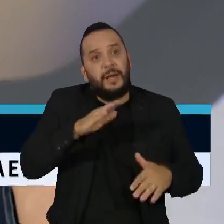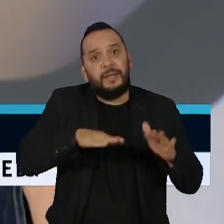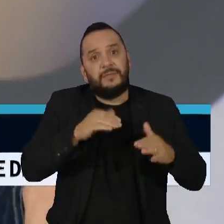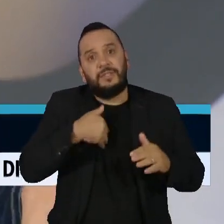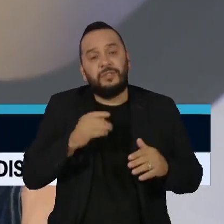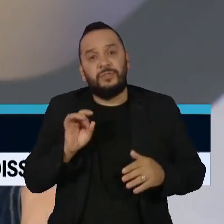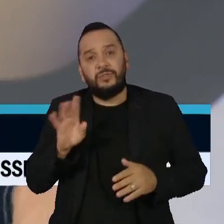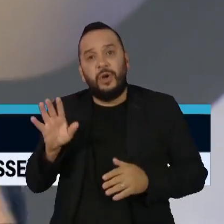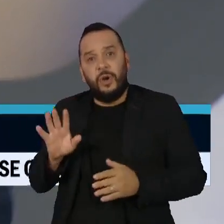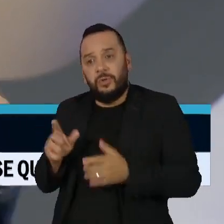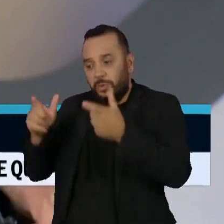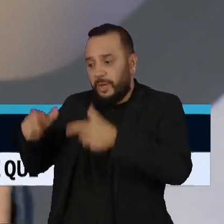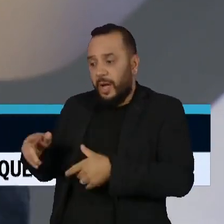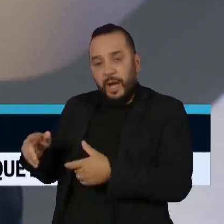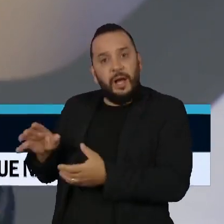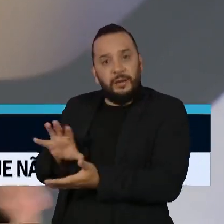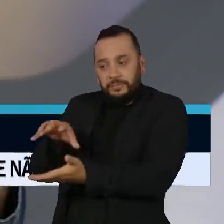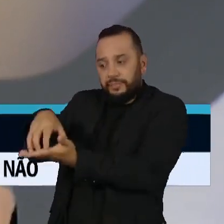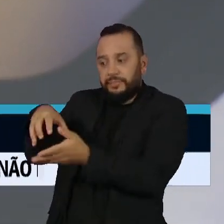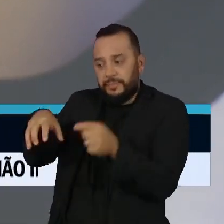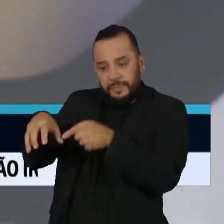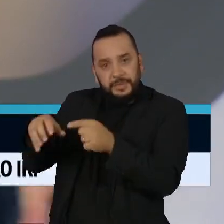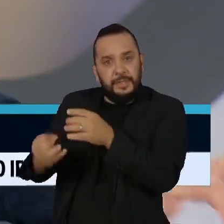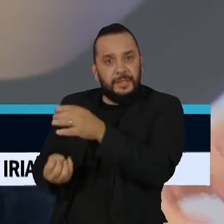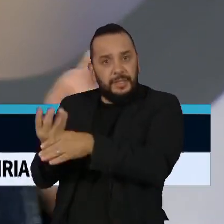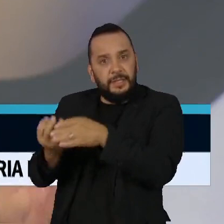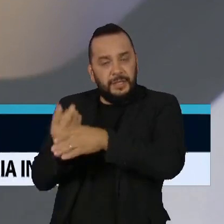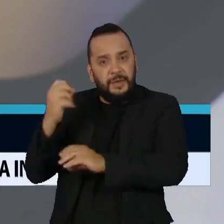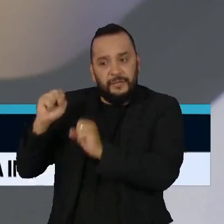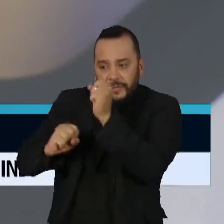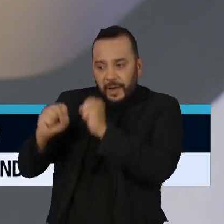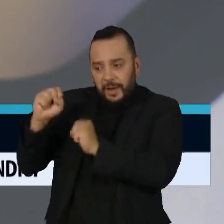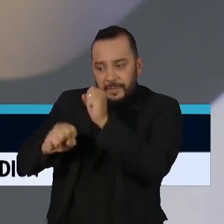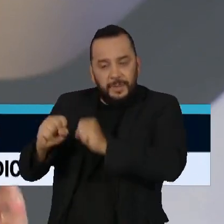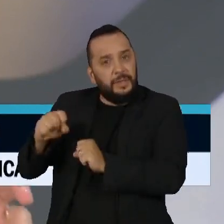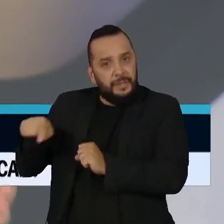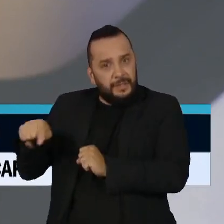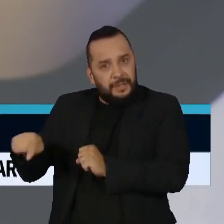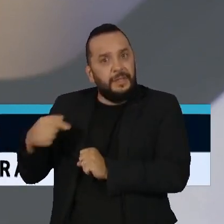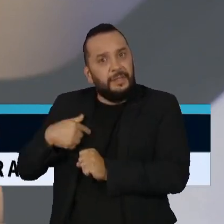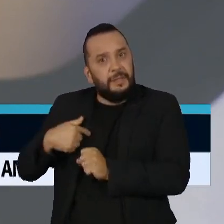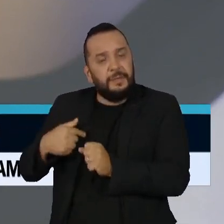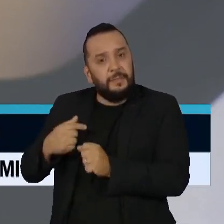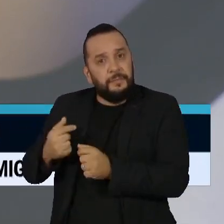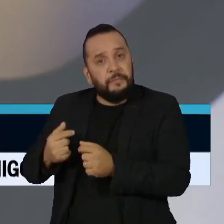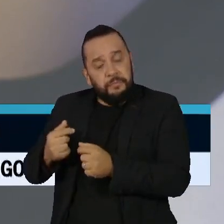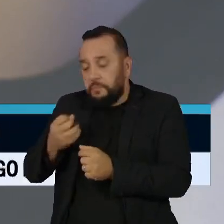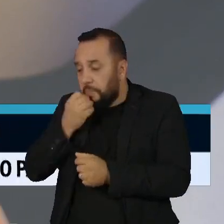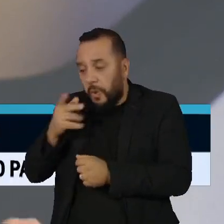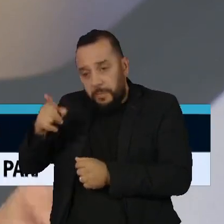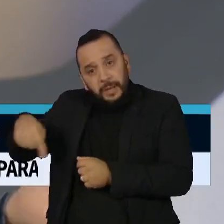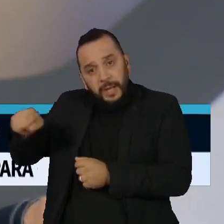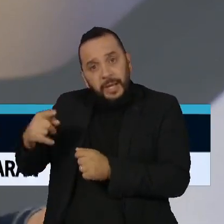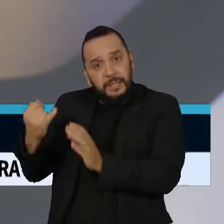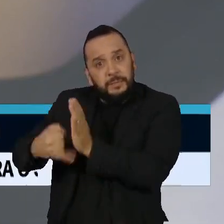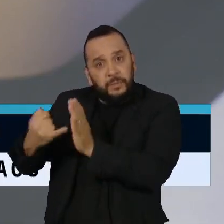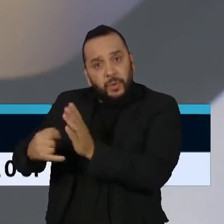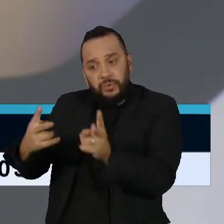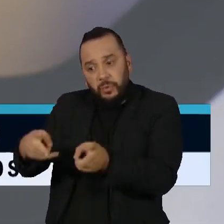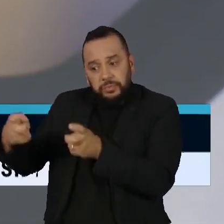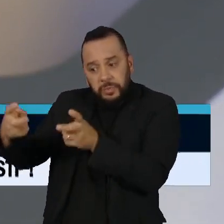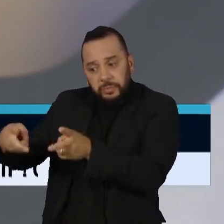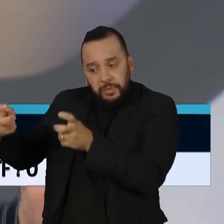apenas nos polos que produzem os bens onde se prestam os serviços. Agora, fazer uma reforma tributária apenas sobre o